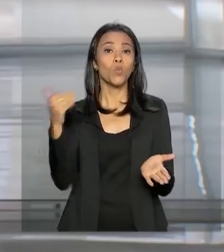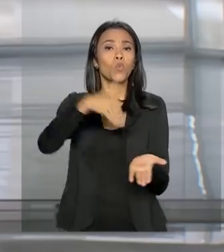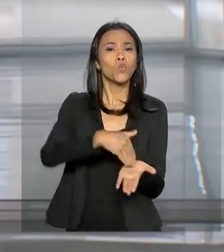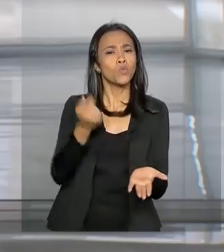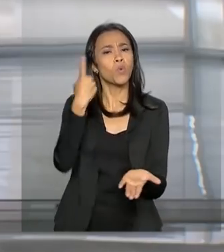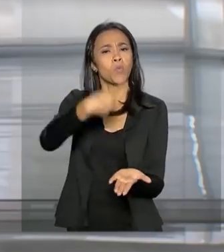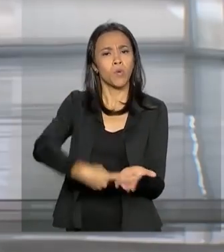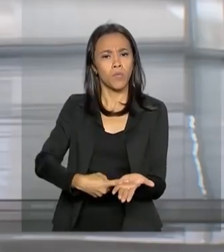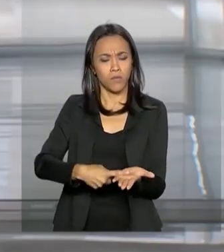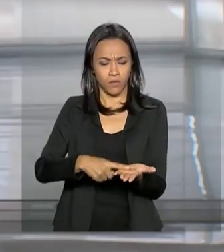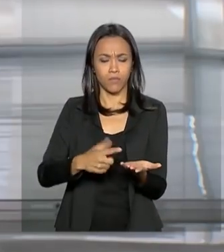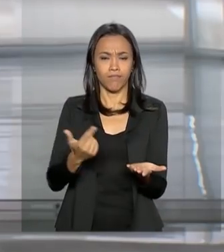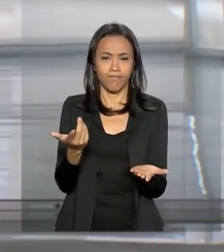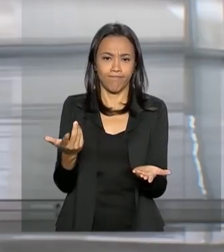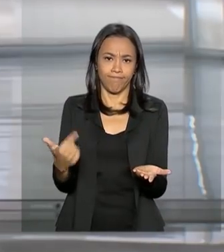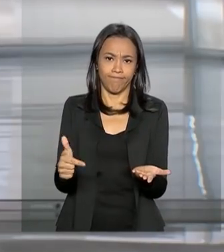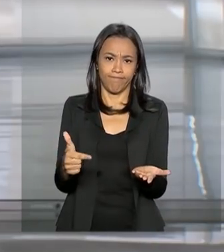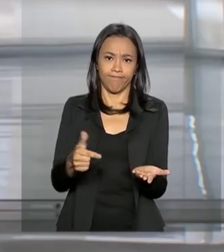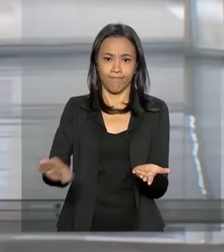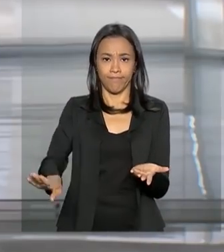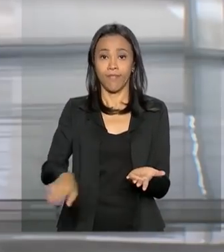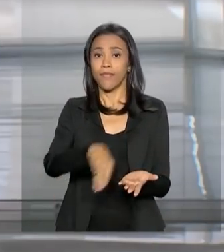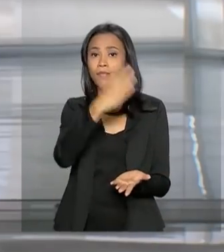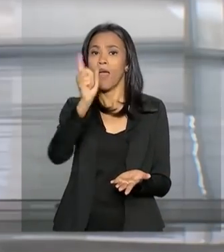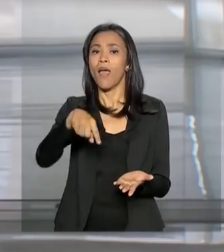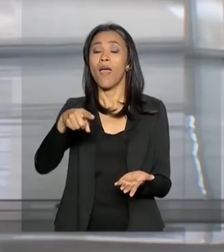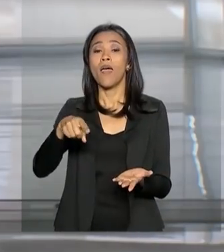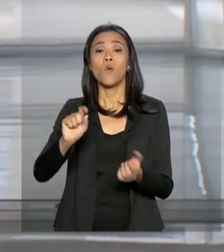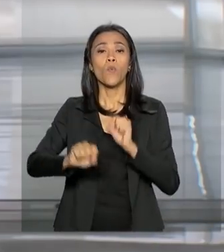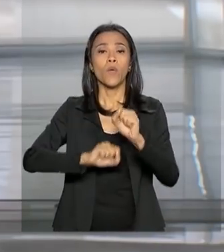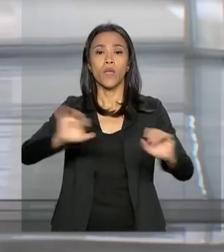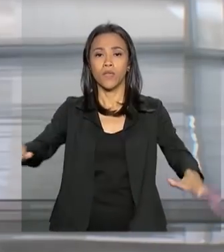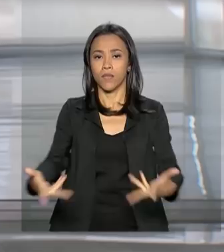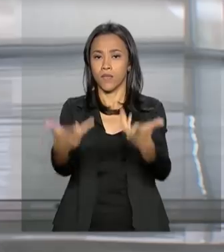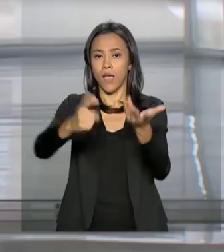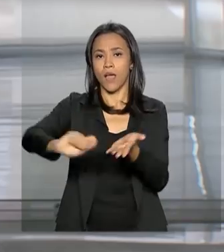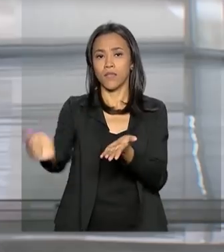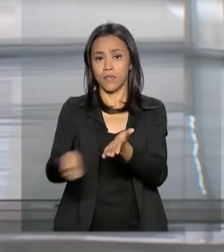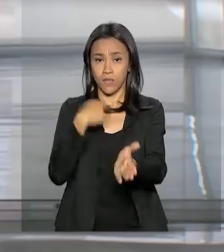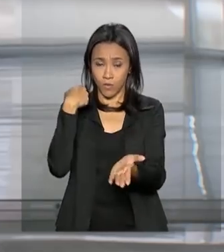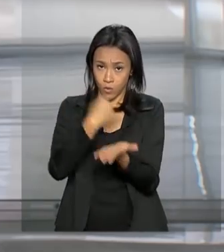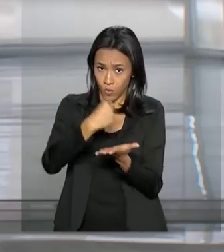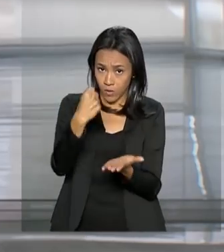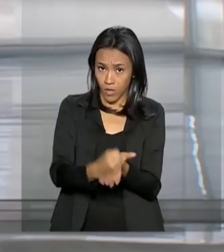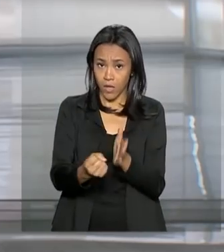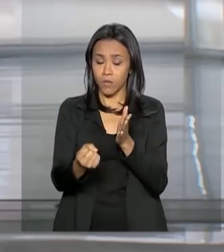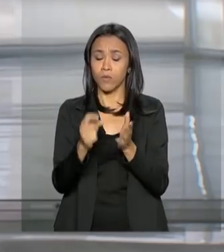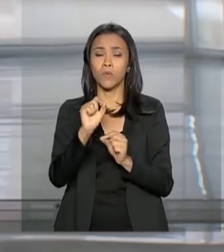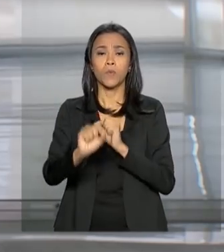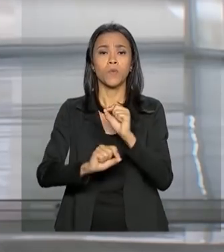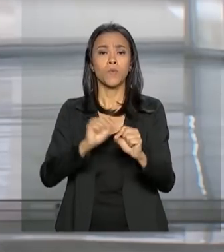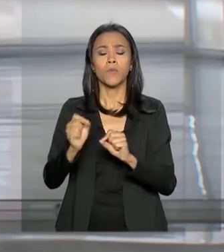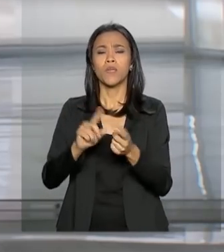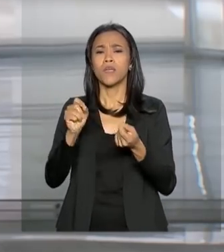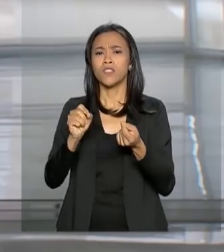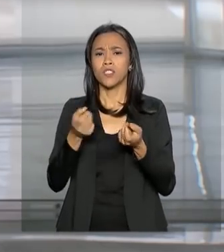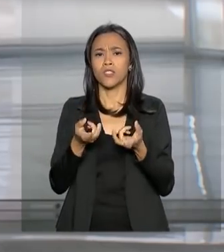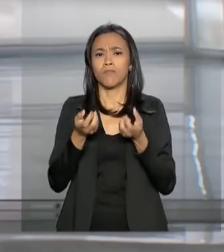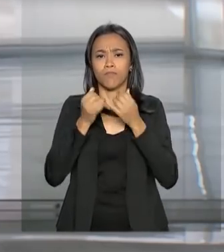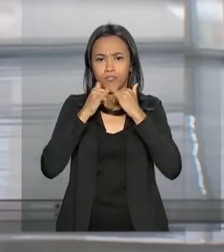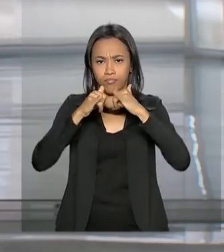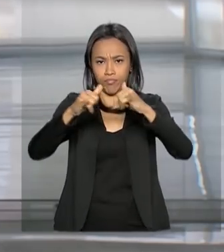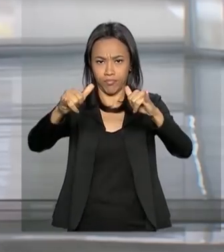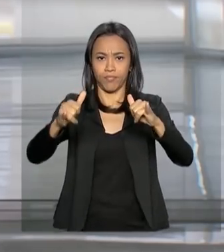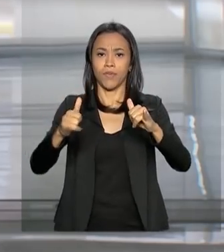presidente é a cerimônia de assinatura dos contratos de concessão do leilão de transmissão de energia elétrica,